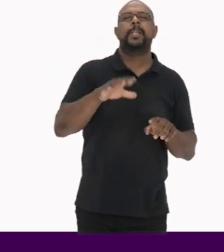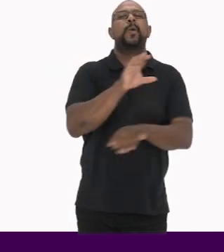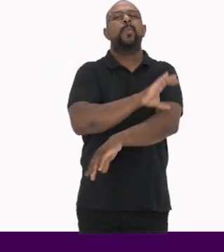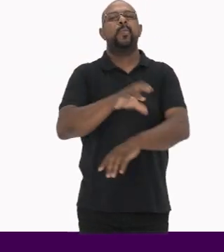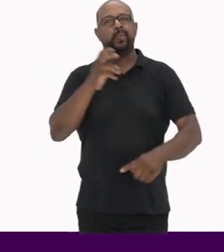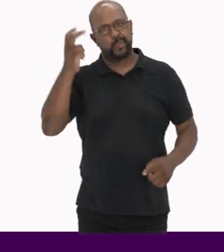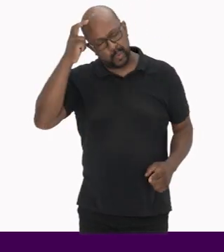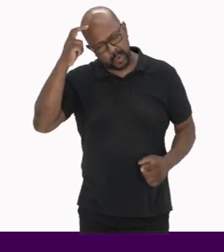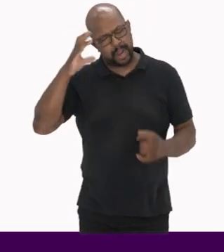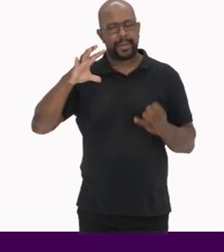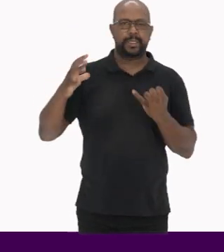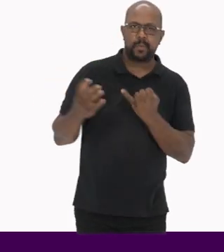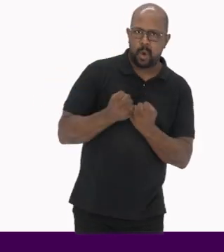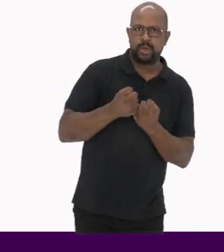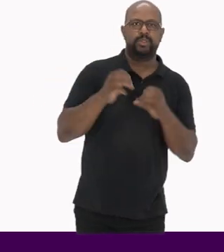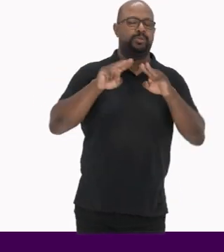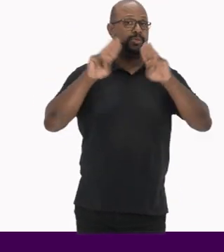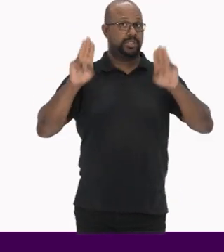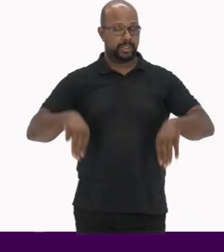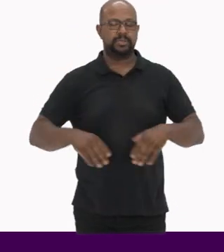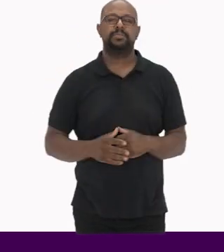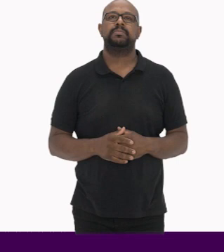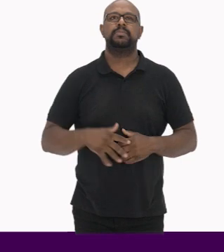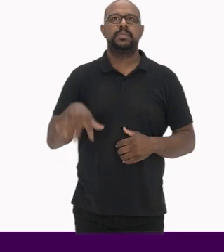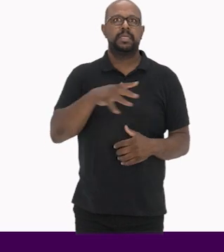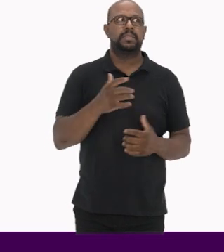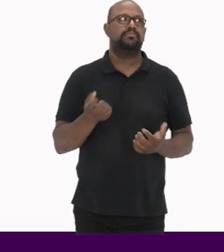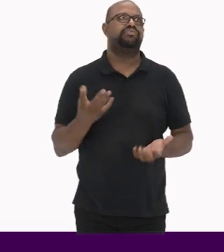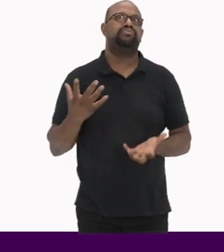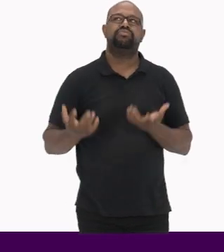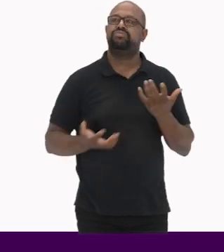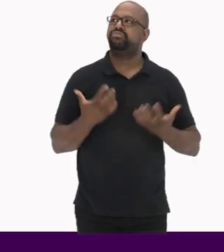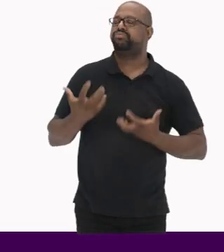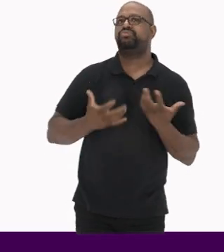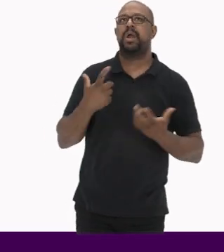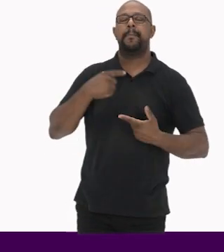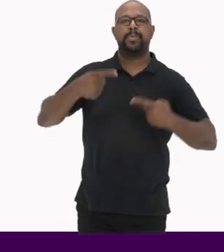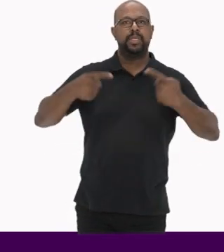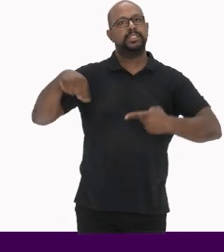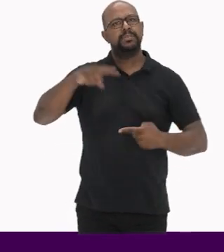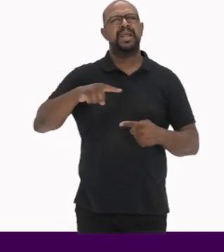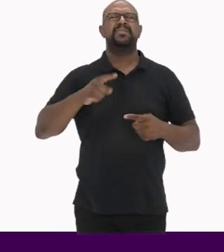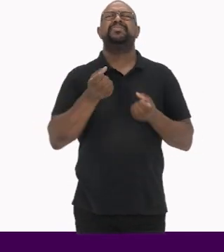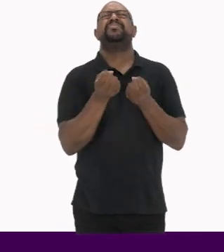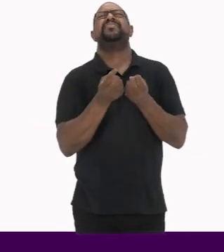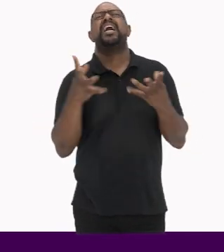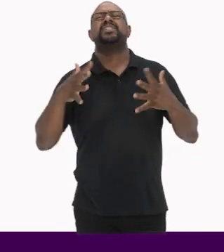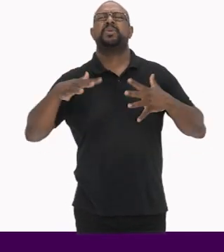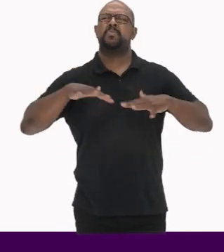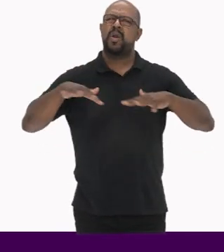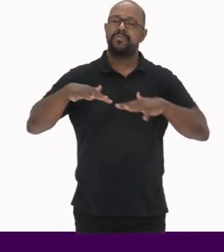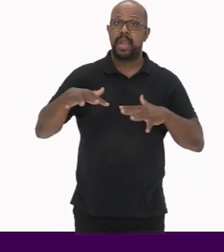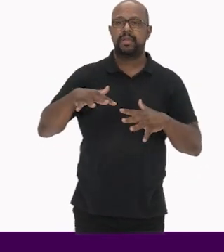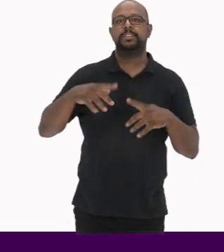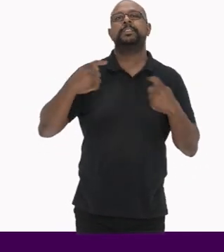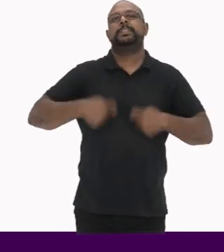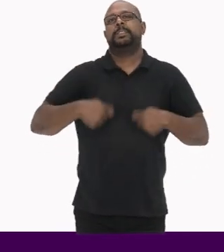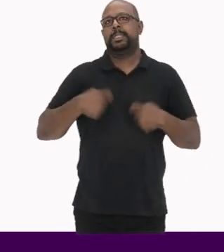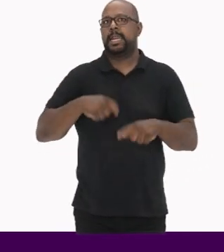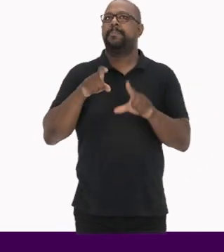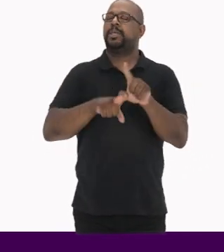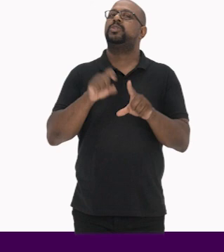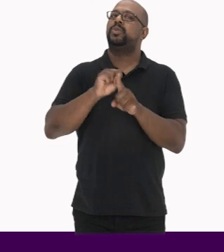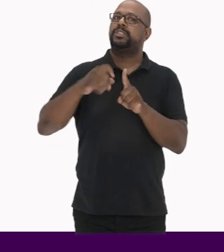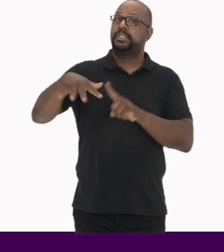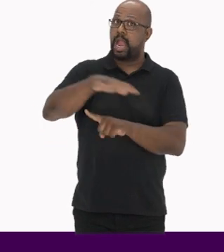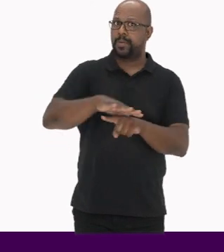campo da cultura, do patrimônio e dos museus Essa esfervescência política foi motivada por inúmeros movimentos e demandas sociais